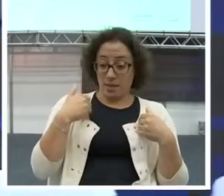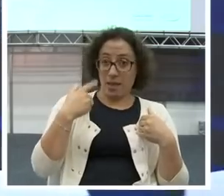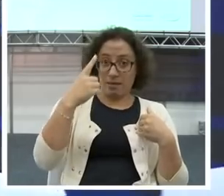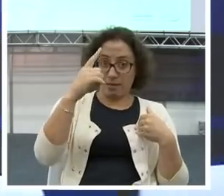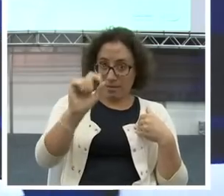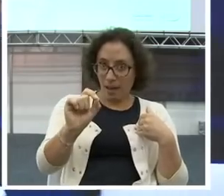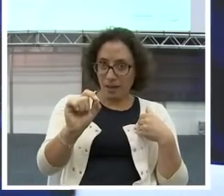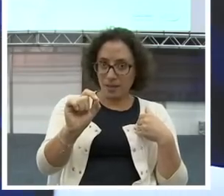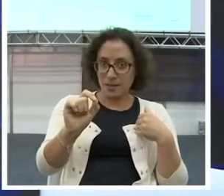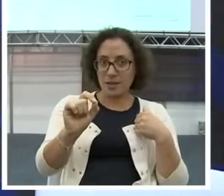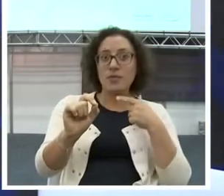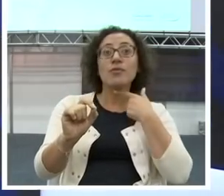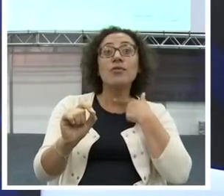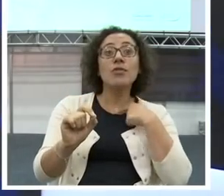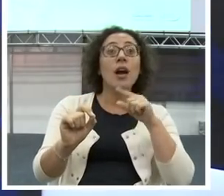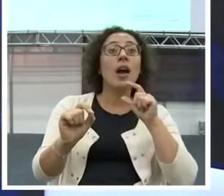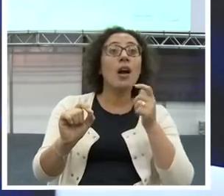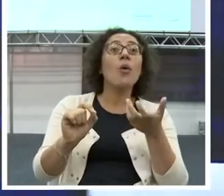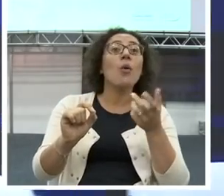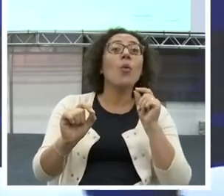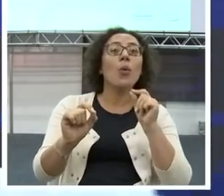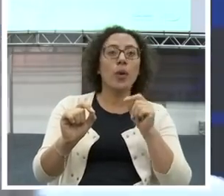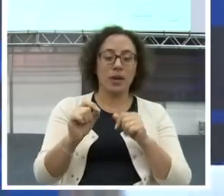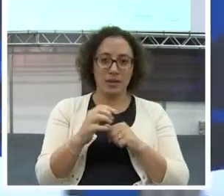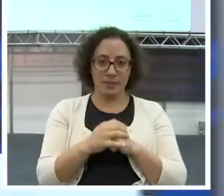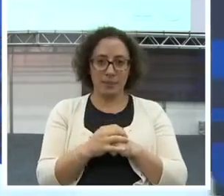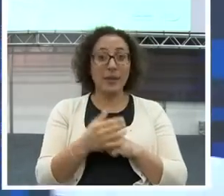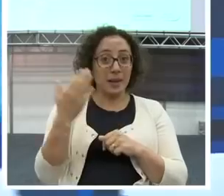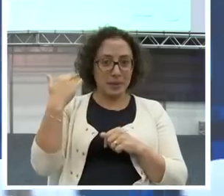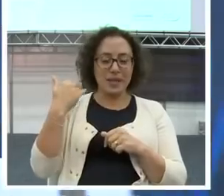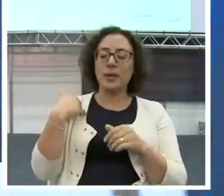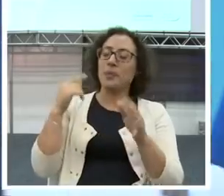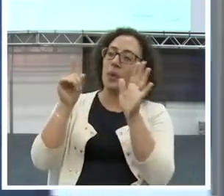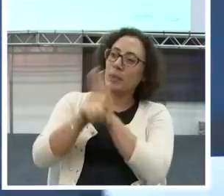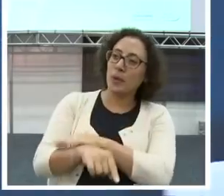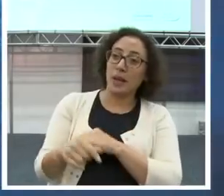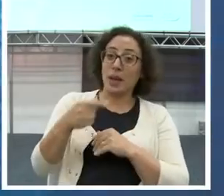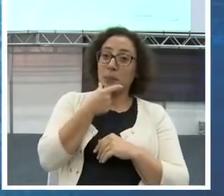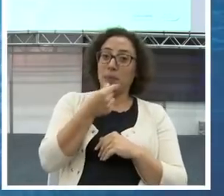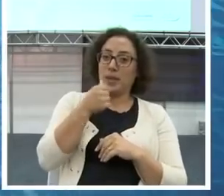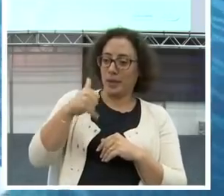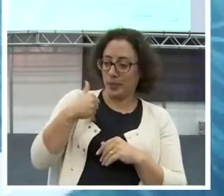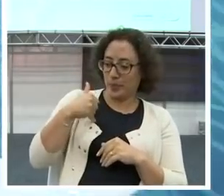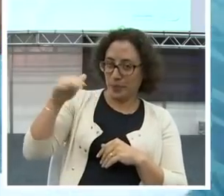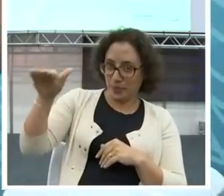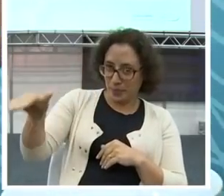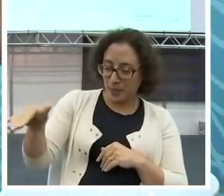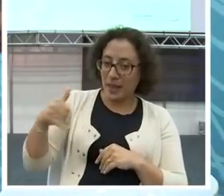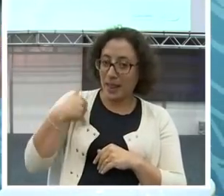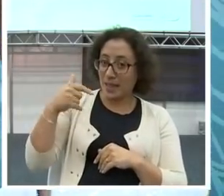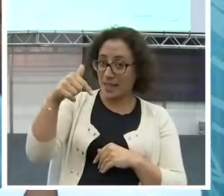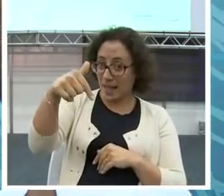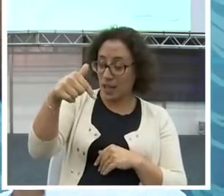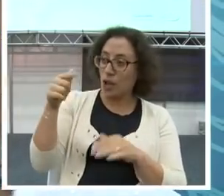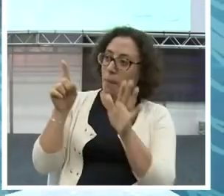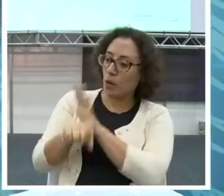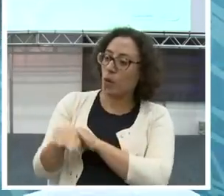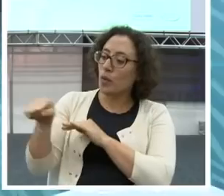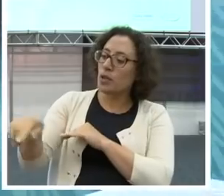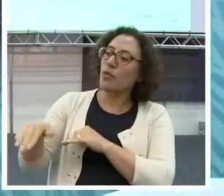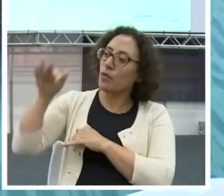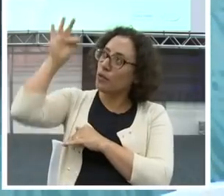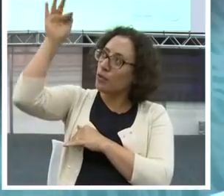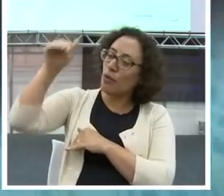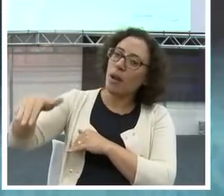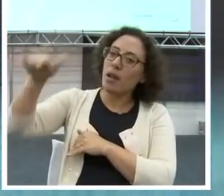ah, quando eu crescer... Você sabe que outro dia eu perguntei para um amiguinho meu, de sete anos, falei, o que você quer ser quando crescer? Ele falou, adulto.